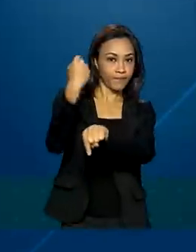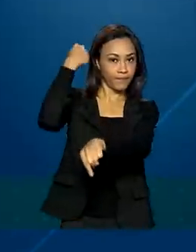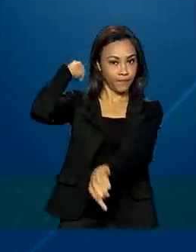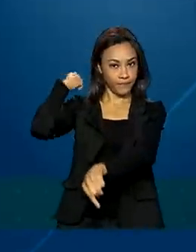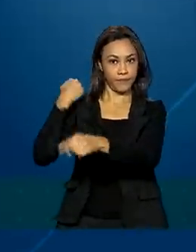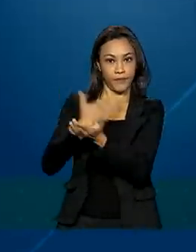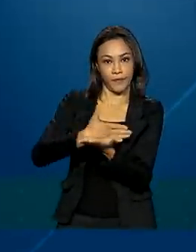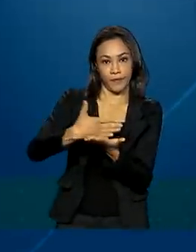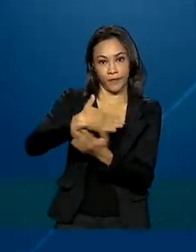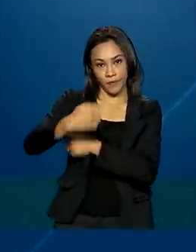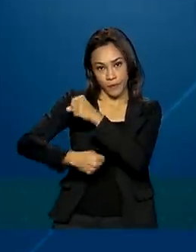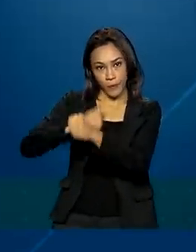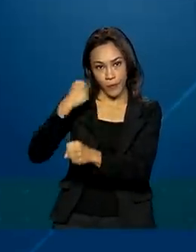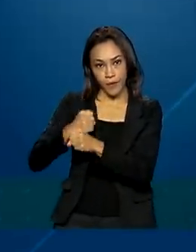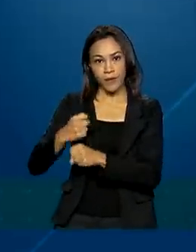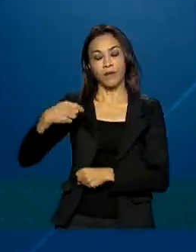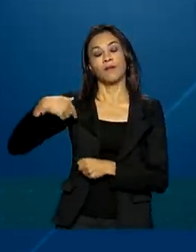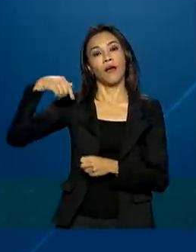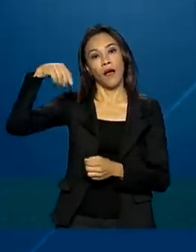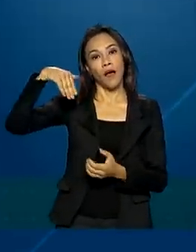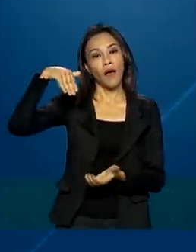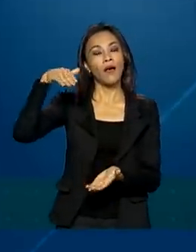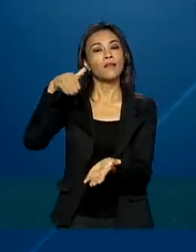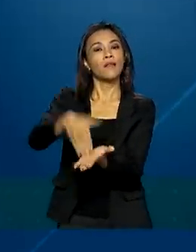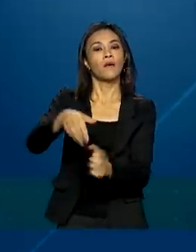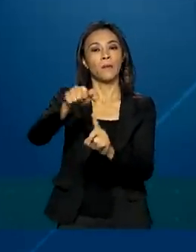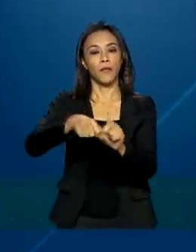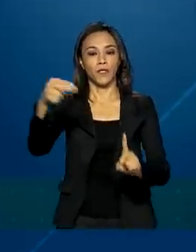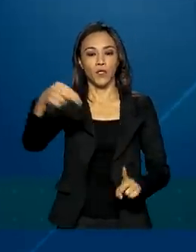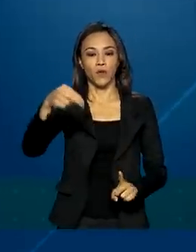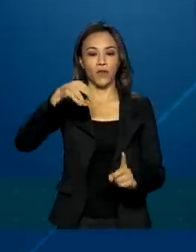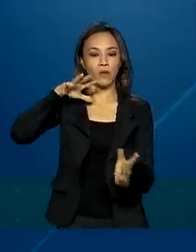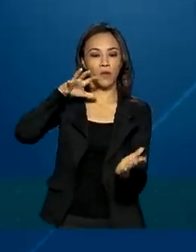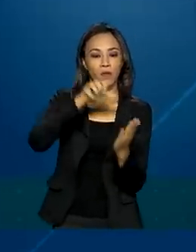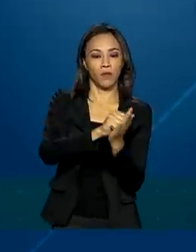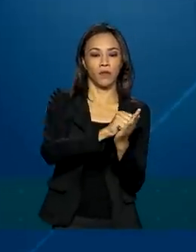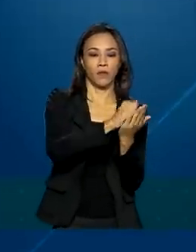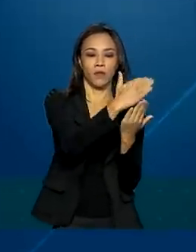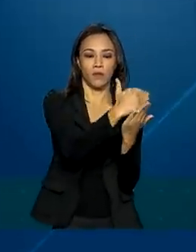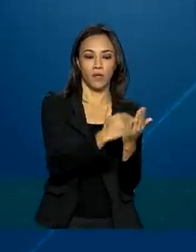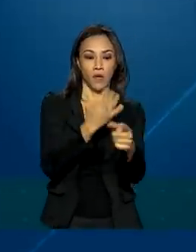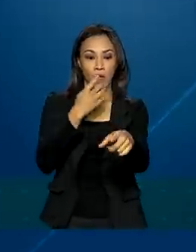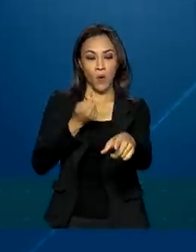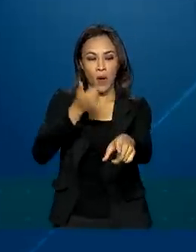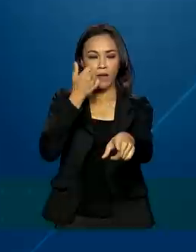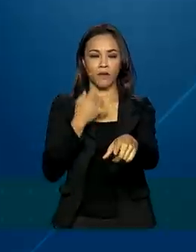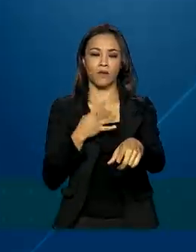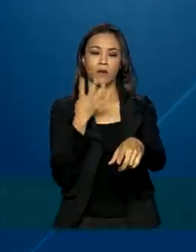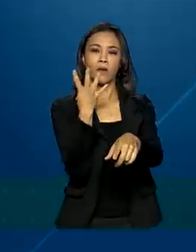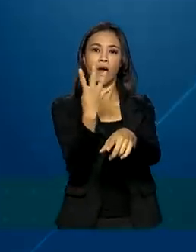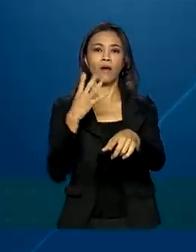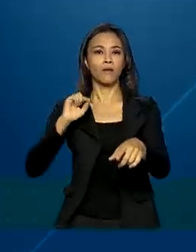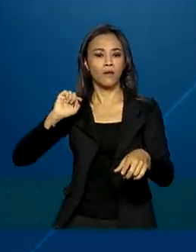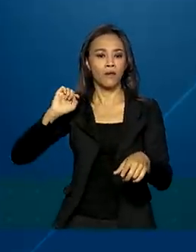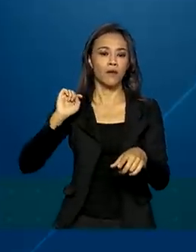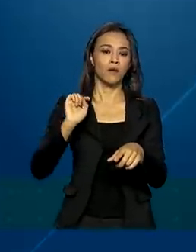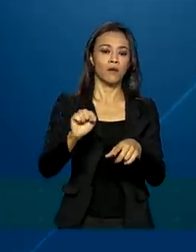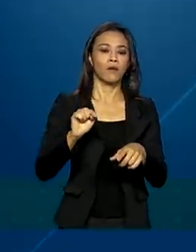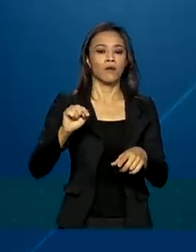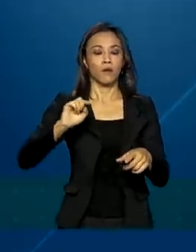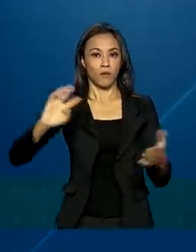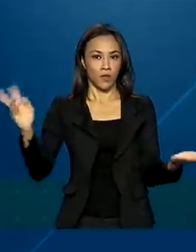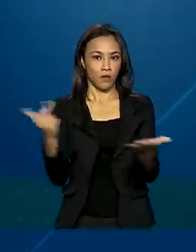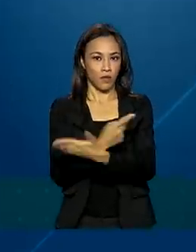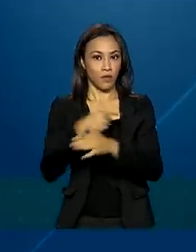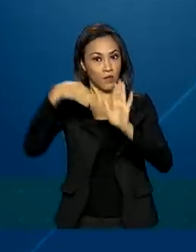até o mês de novembro, foram registrados quase 500 mil casos de dengue. Uma queda de 46%